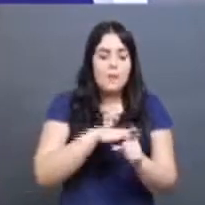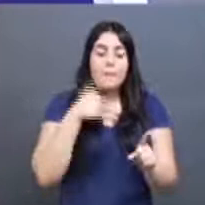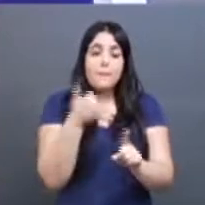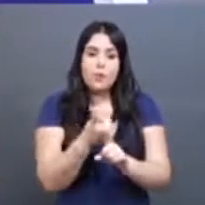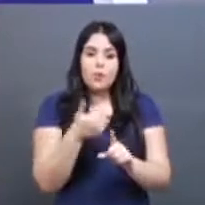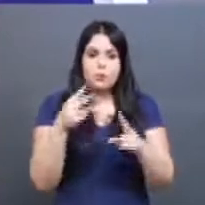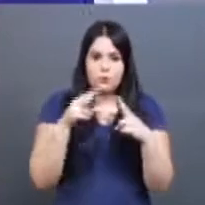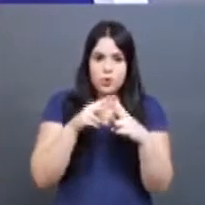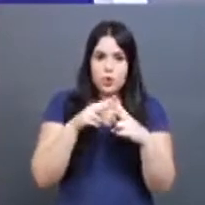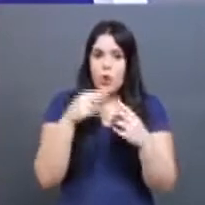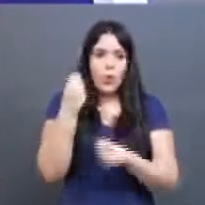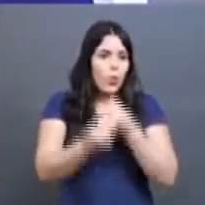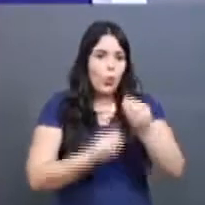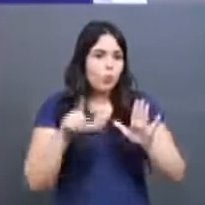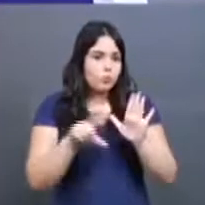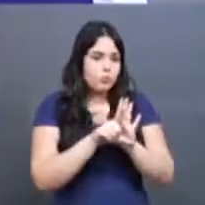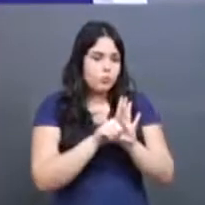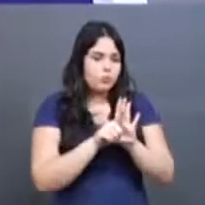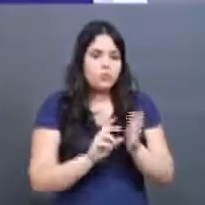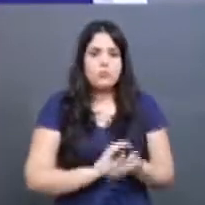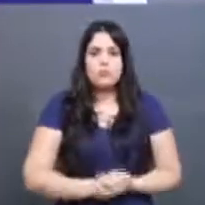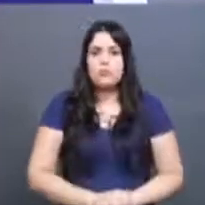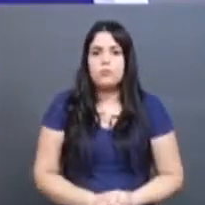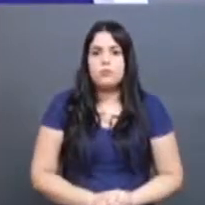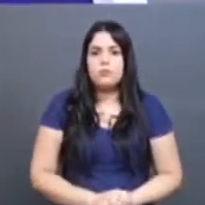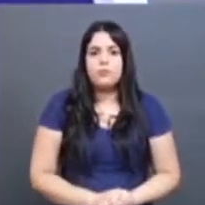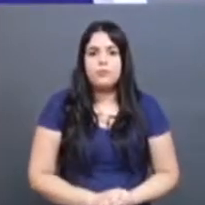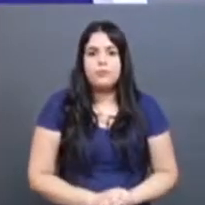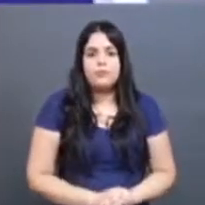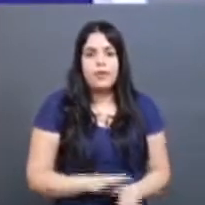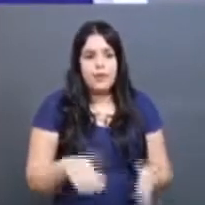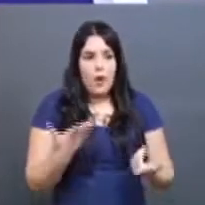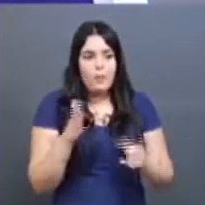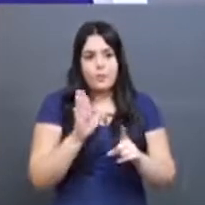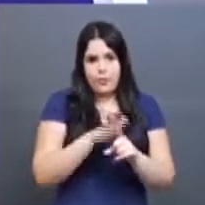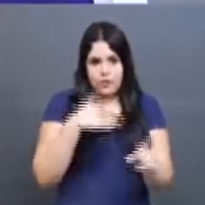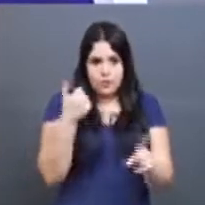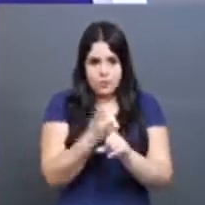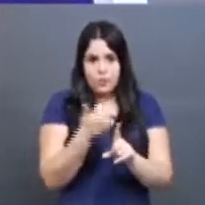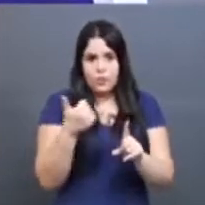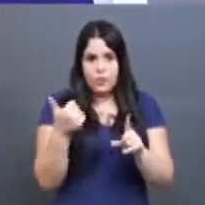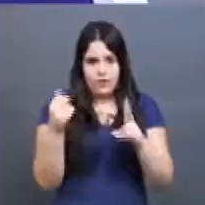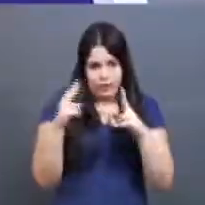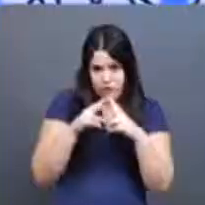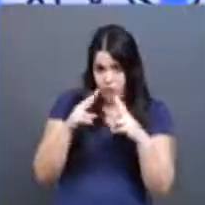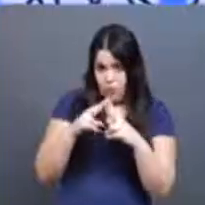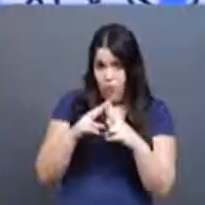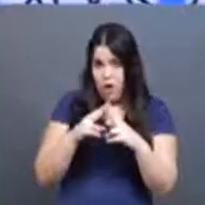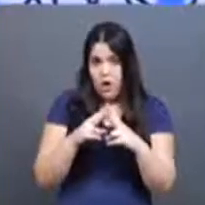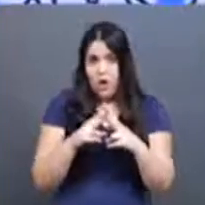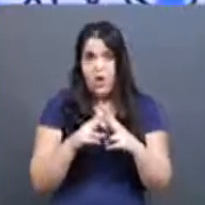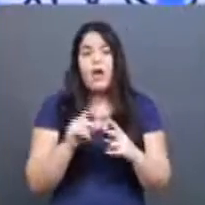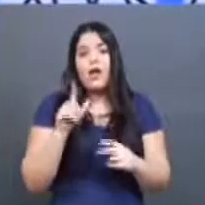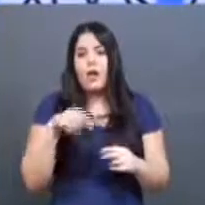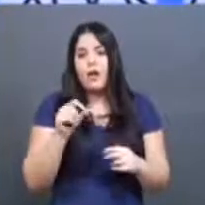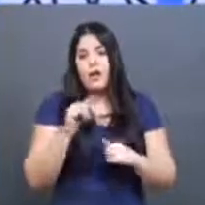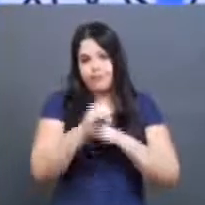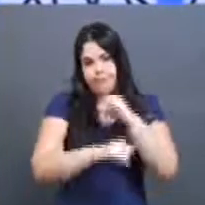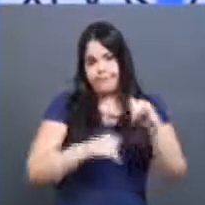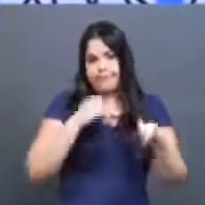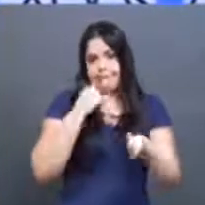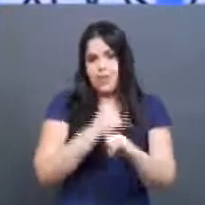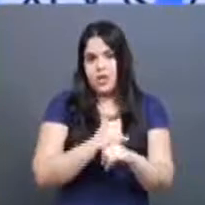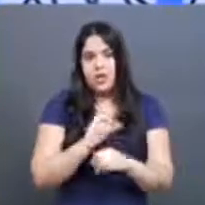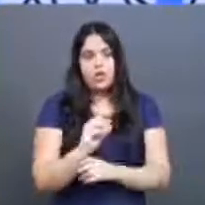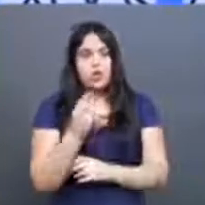lidar legalmente com essa coisa? Sim, o cyberbullying, ele acontece na rede mundial de computadores, ou